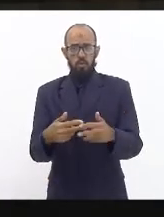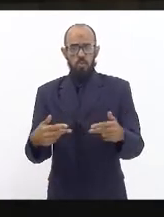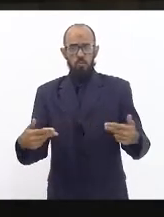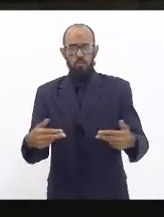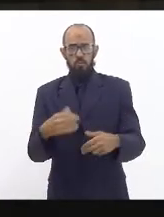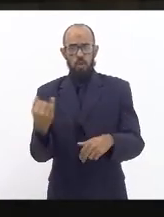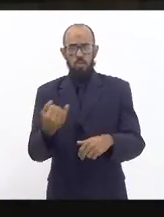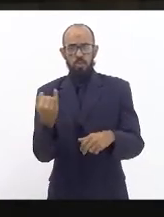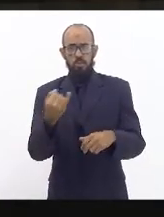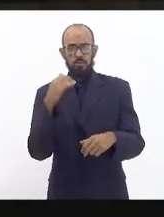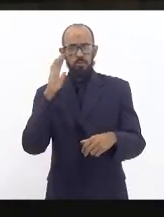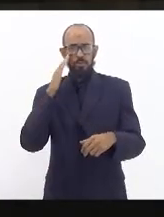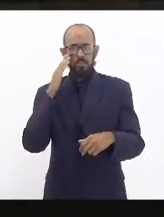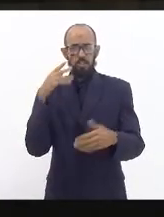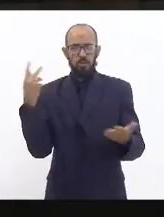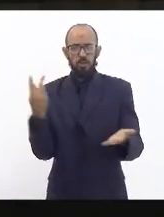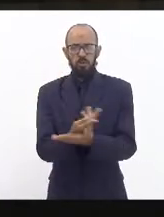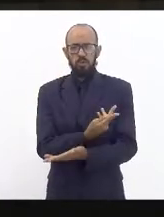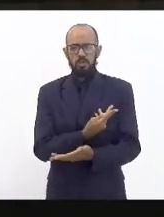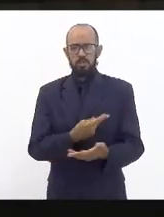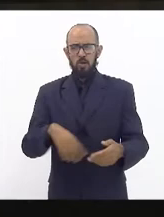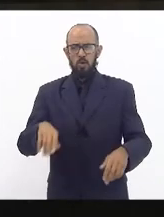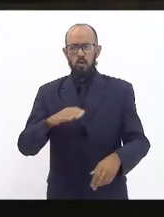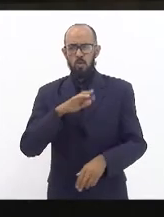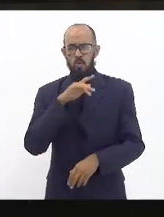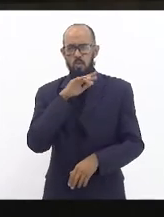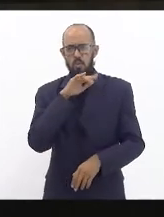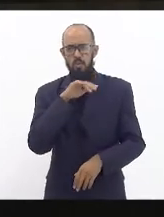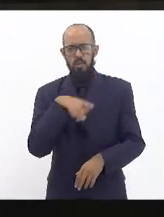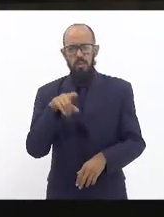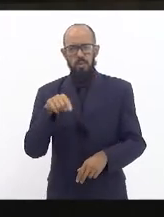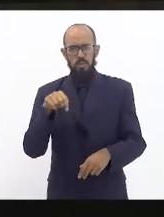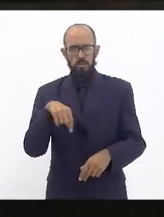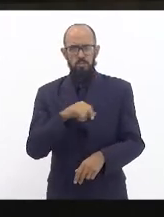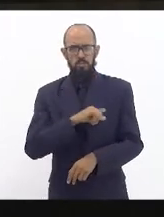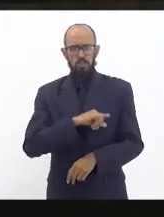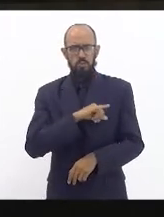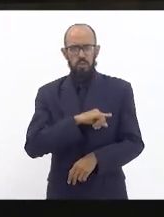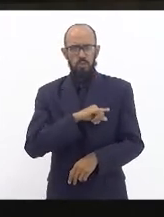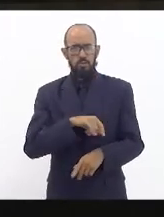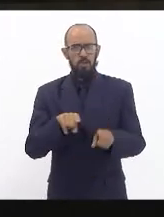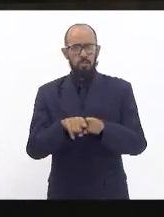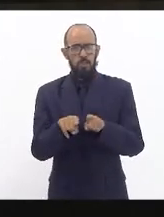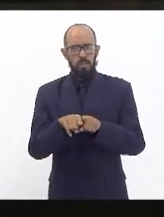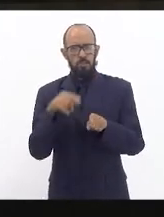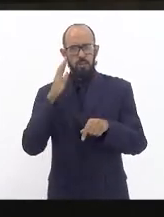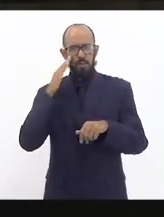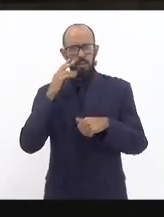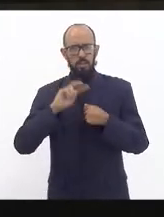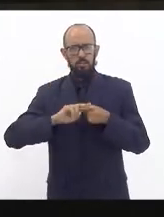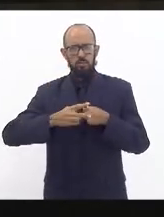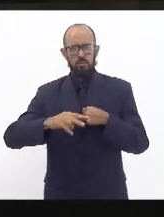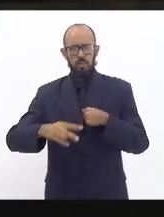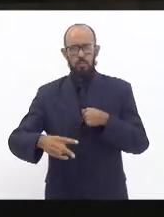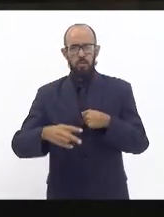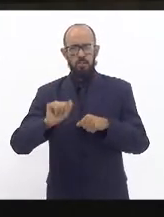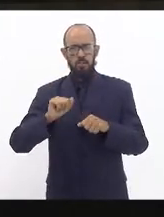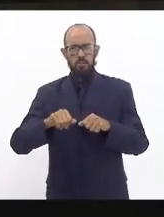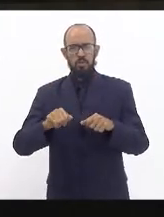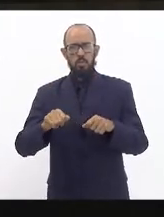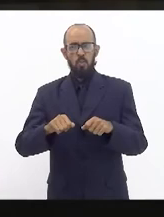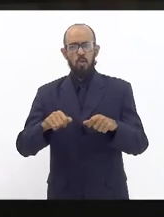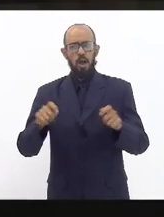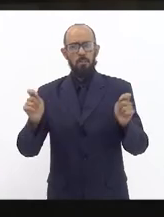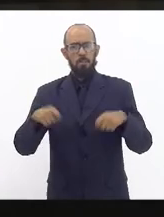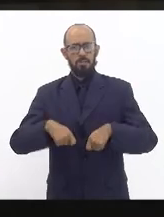adotadas até o momento e que ainda terão desdobramento pois uma das práticas utilizadas por empreendimentos com grande potencial